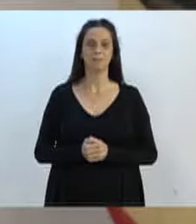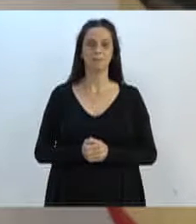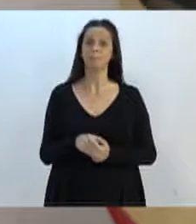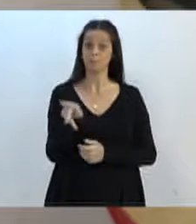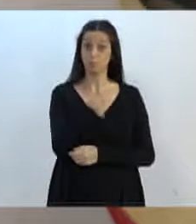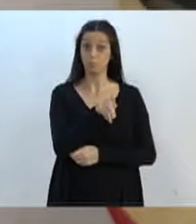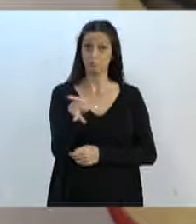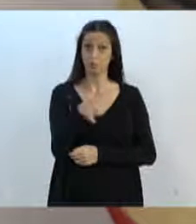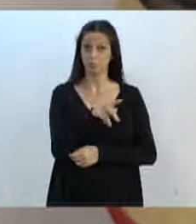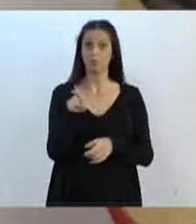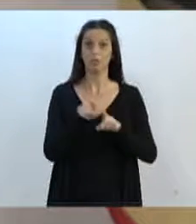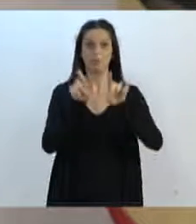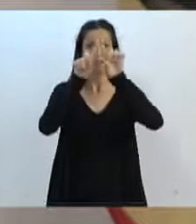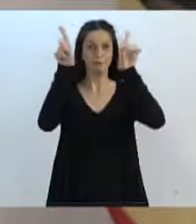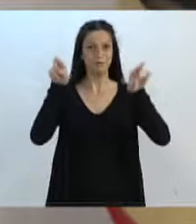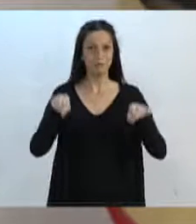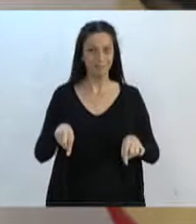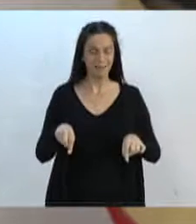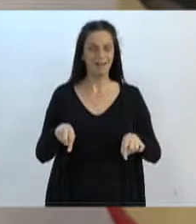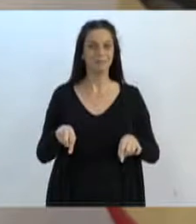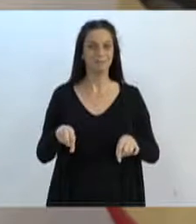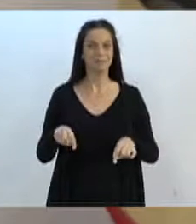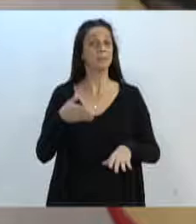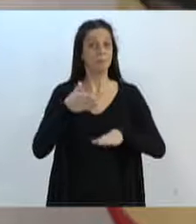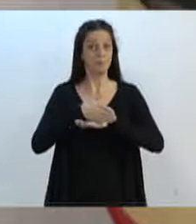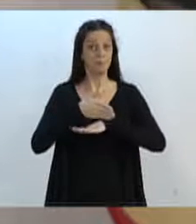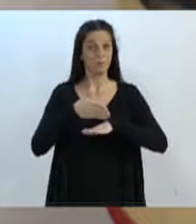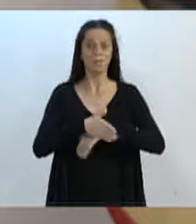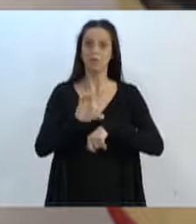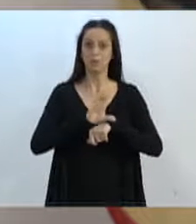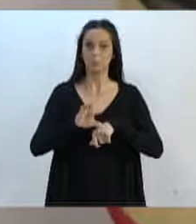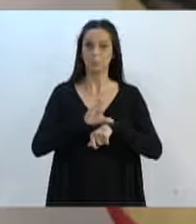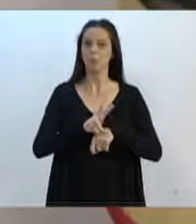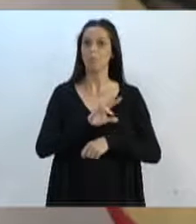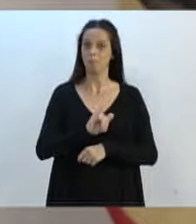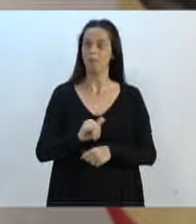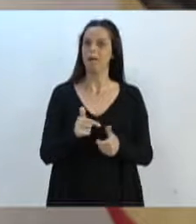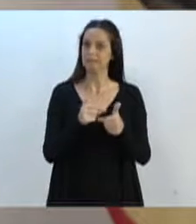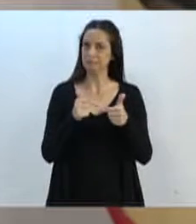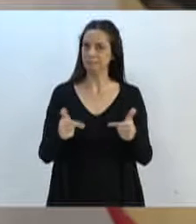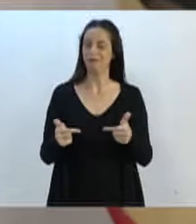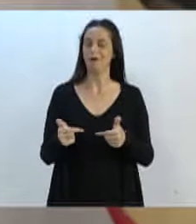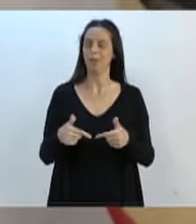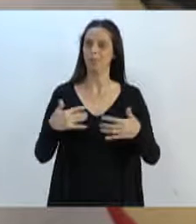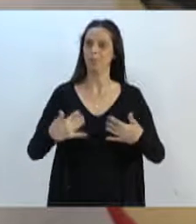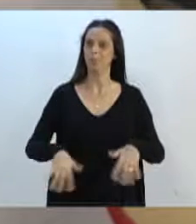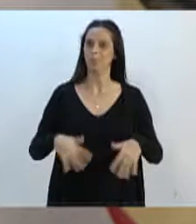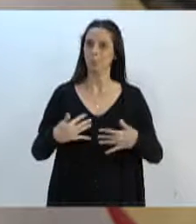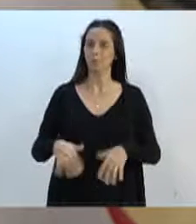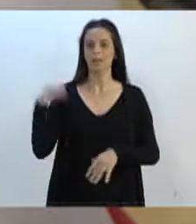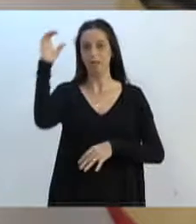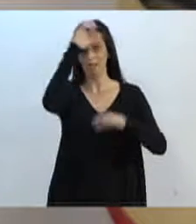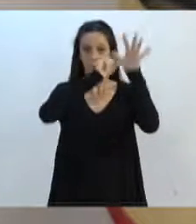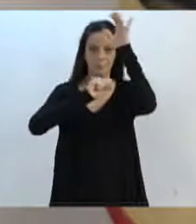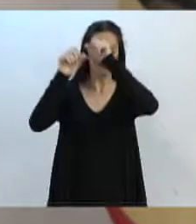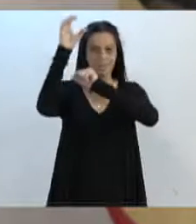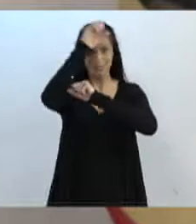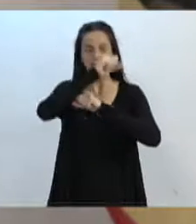professores e funcionários que participaram desse curso, eles vão ganhar muito. Vão ganhar um aprendizado,